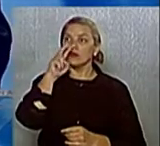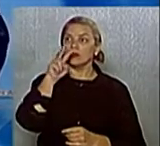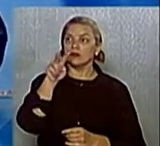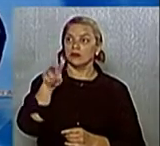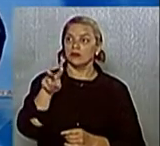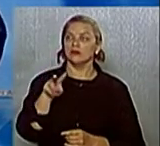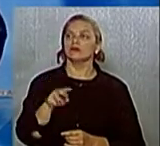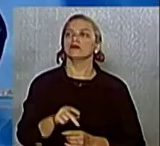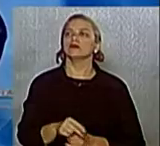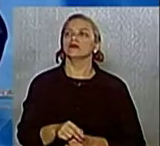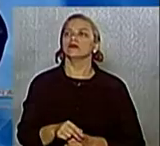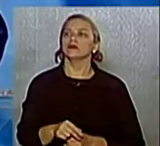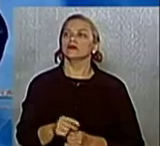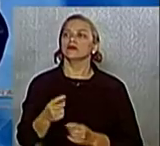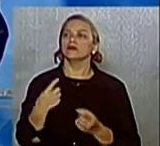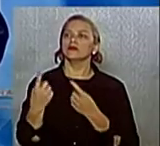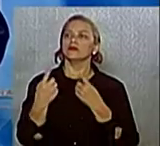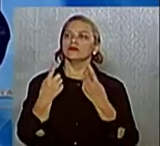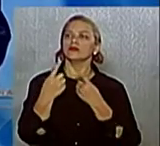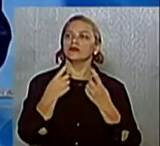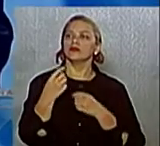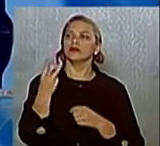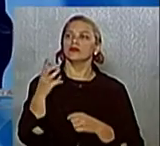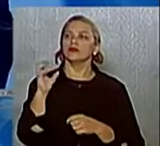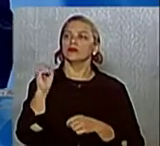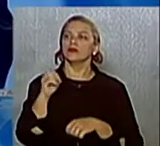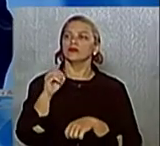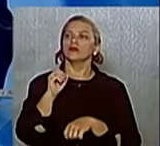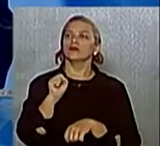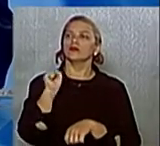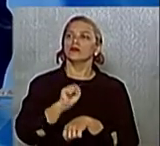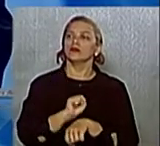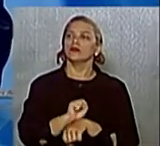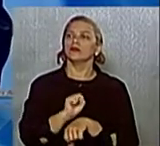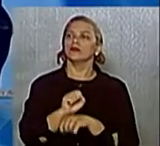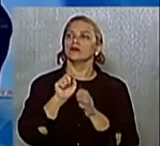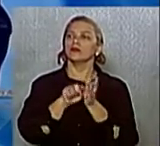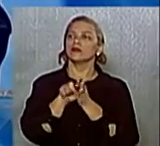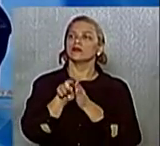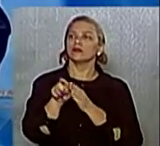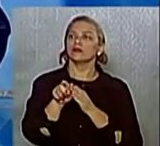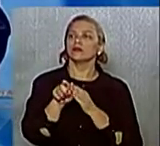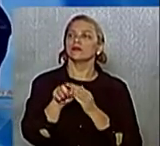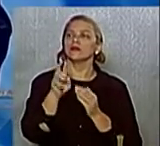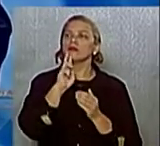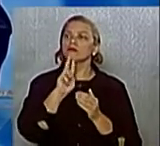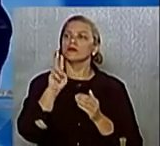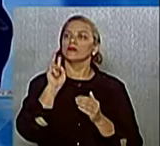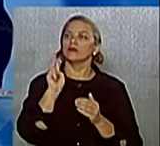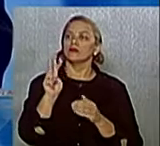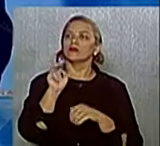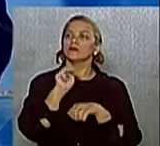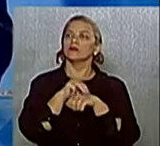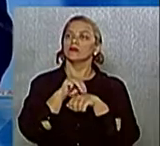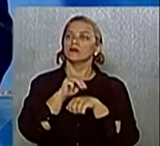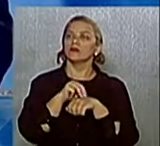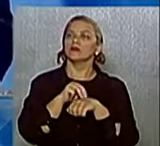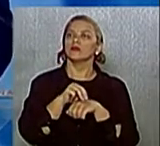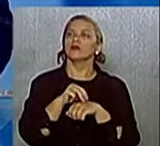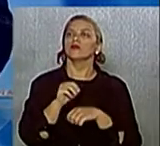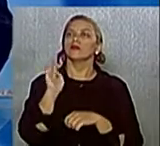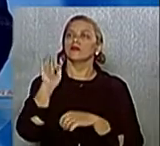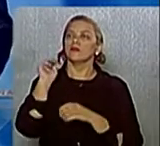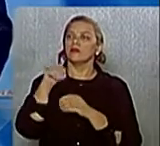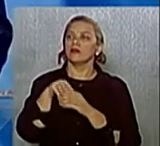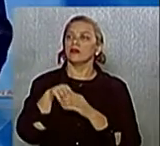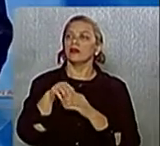os candidatos. Cada candidato tem 30 segundos para fazer a pergunta. A resposta deve ter até dois minutos. Então, o candidato que fez a pergunta tem